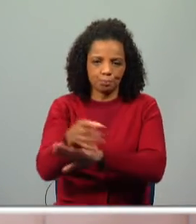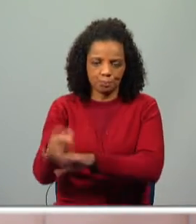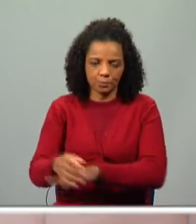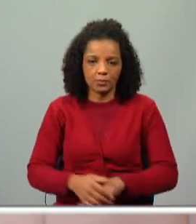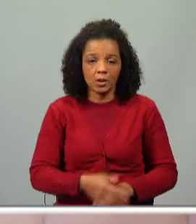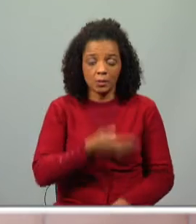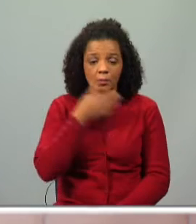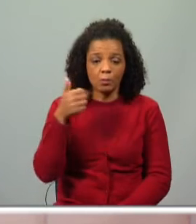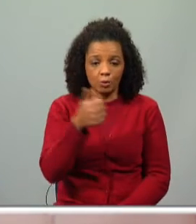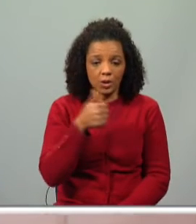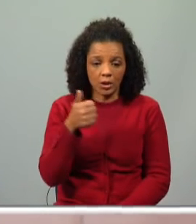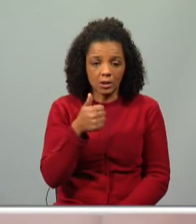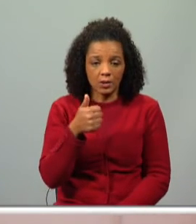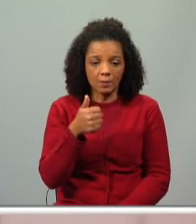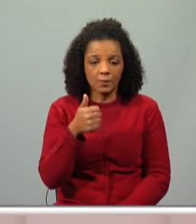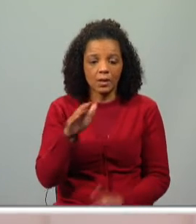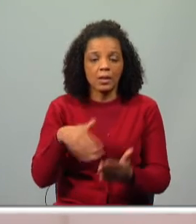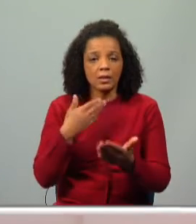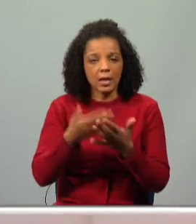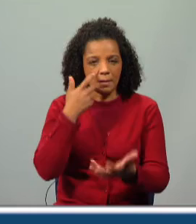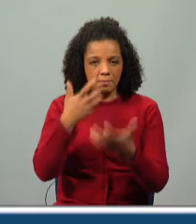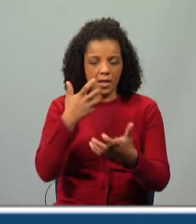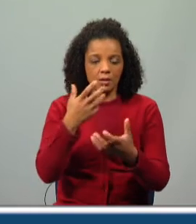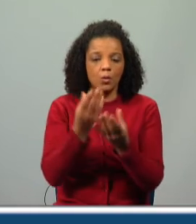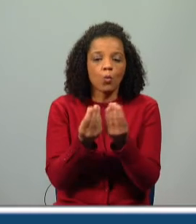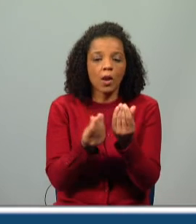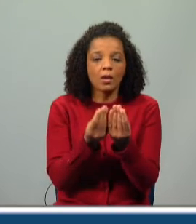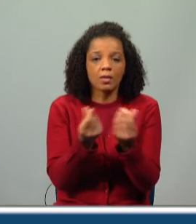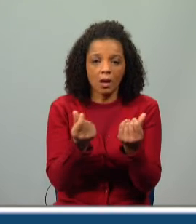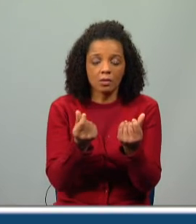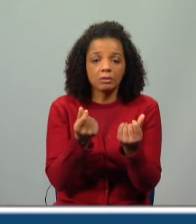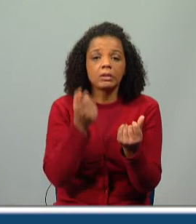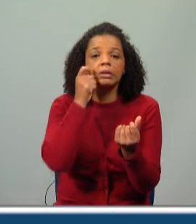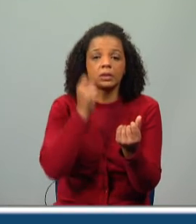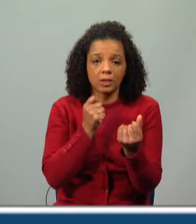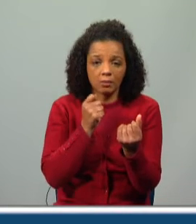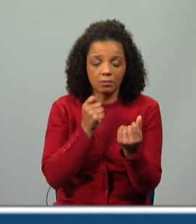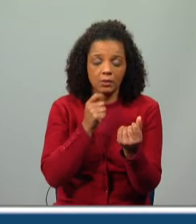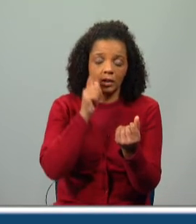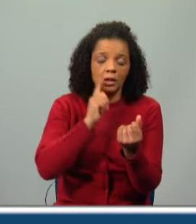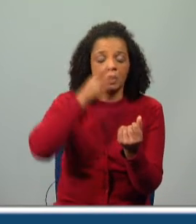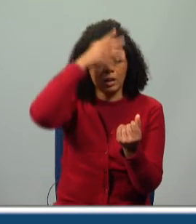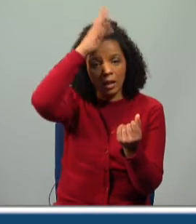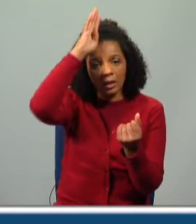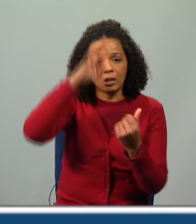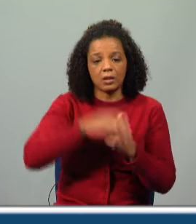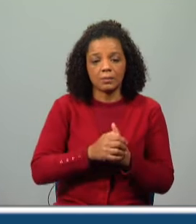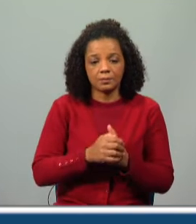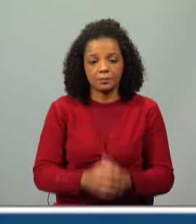está, o bonita está a realçar uma qualidade da galinha, da Dona Margarida.